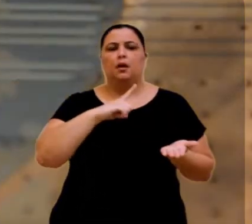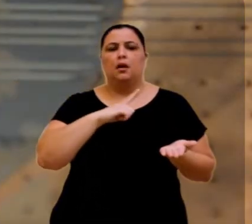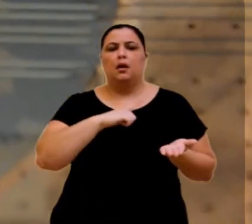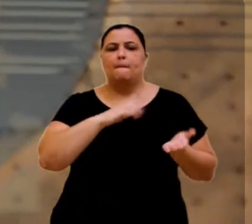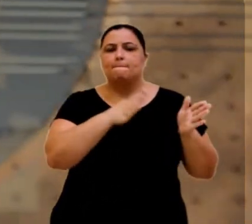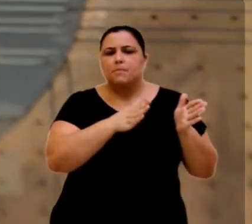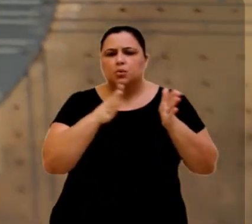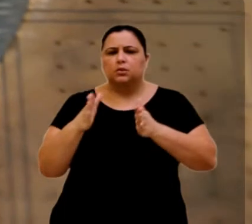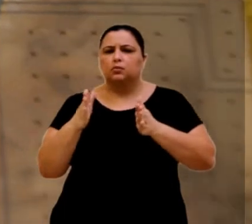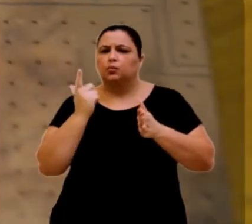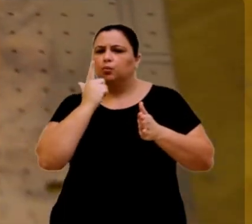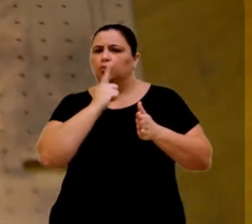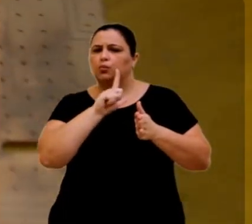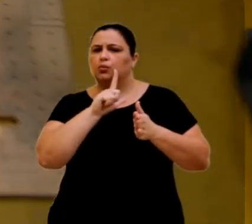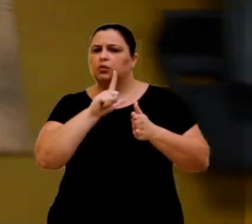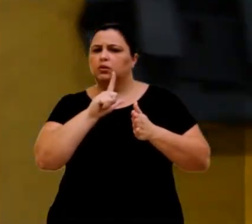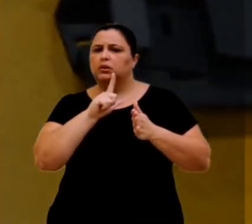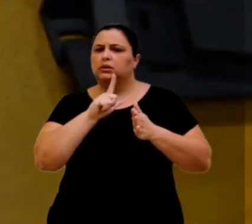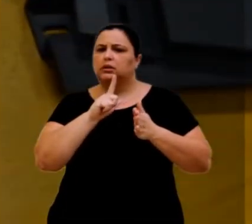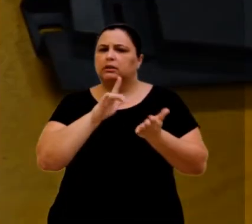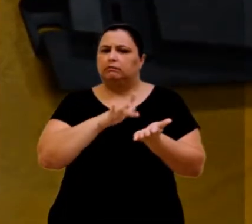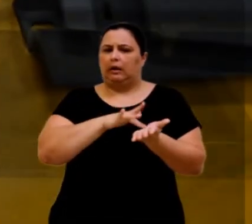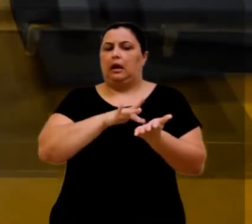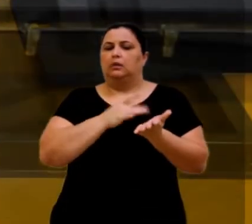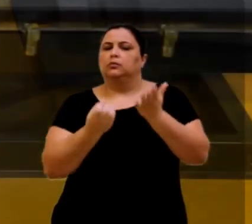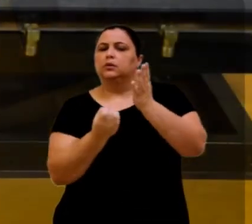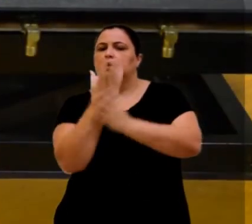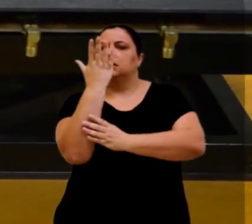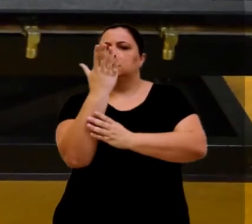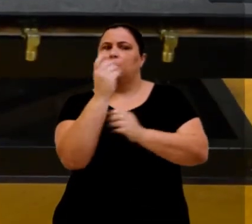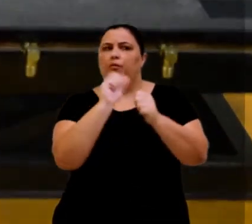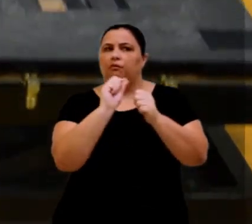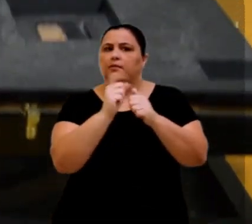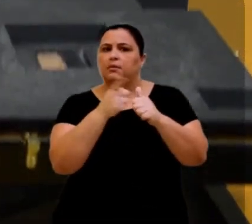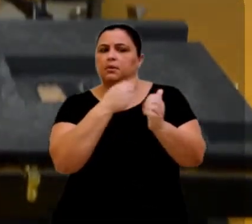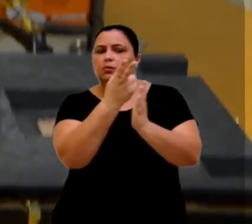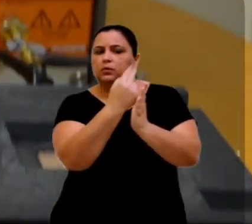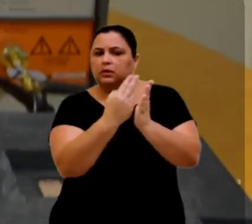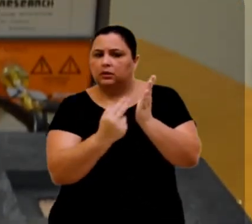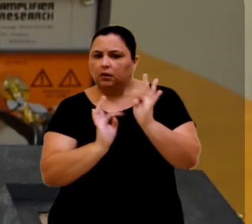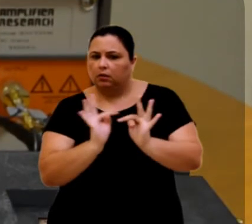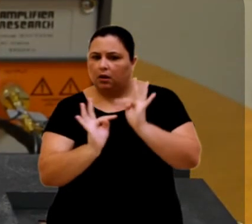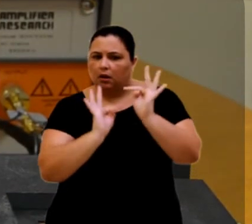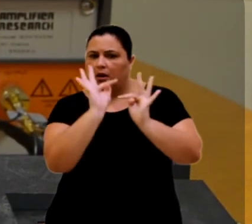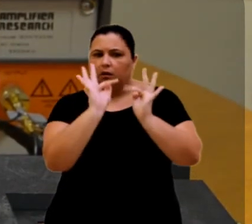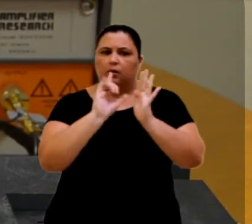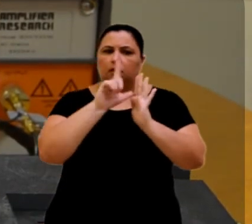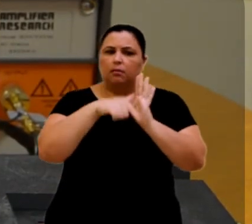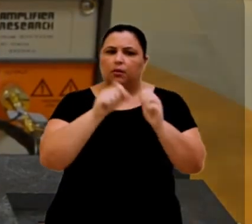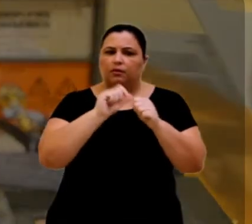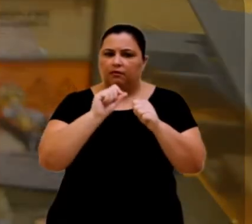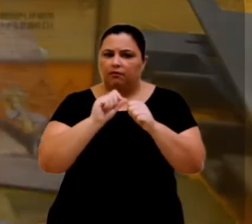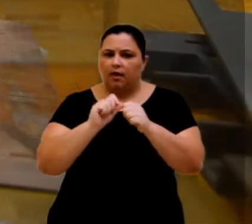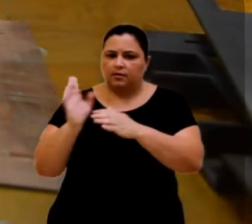O processo para a obtenção dessa superfície tátil começa com a criação do desenho técnico da estrutura, passando